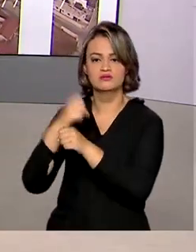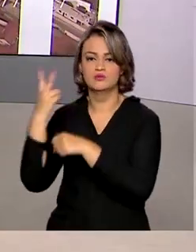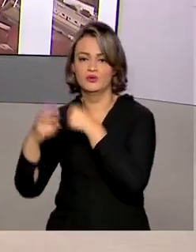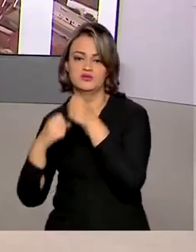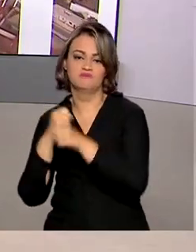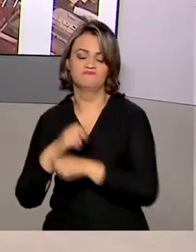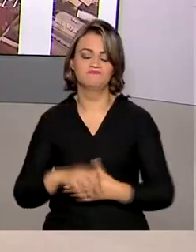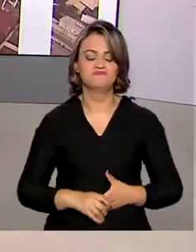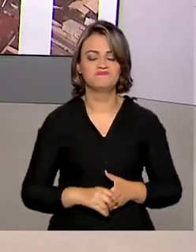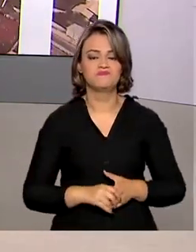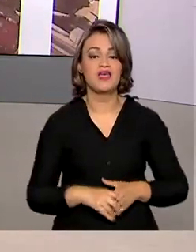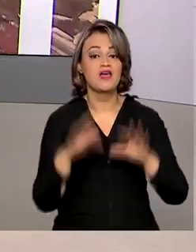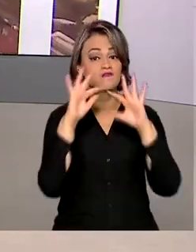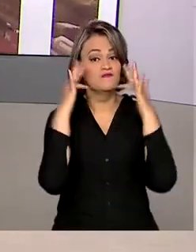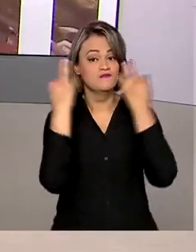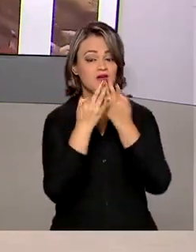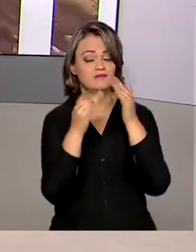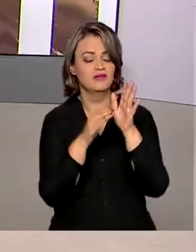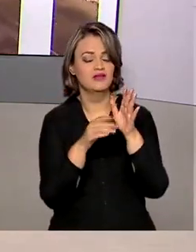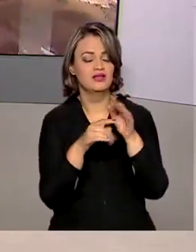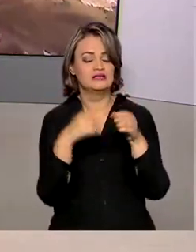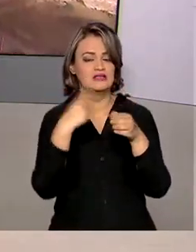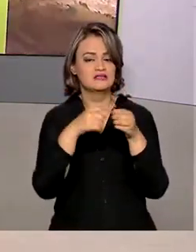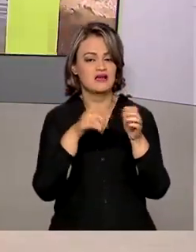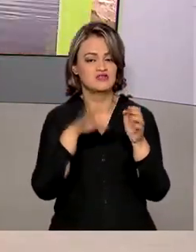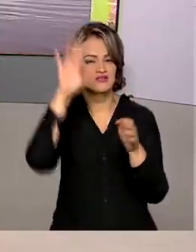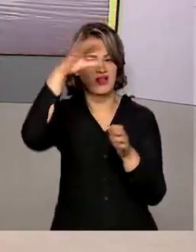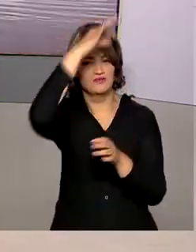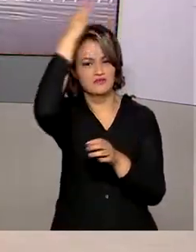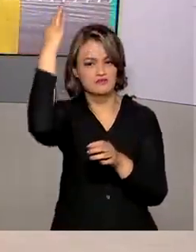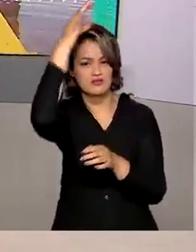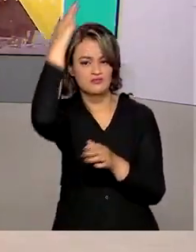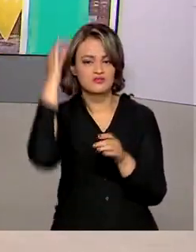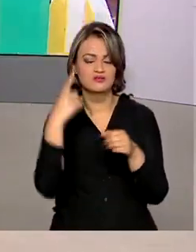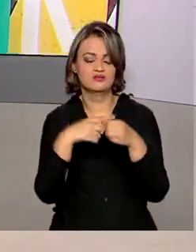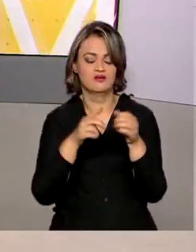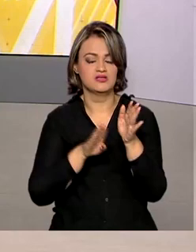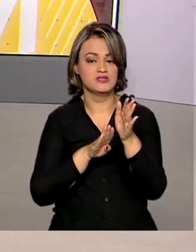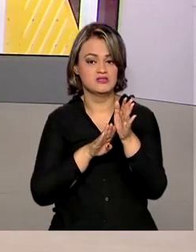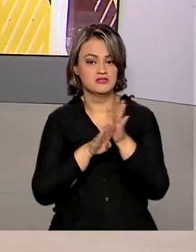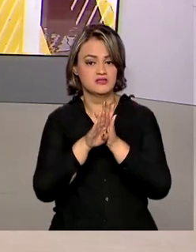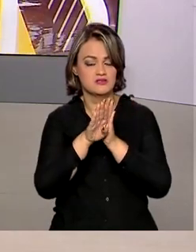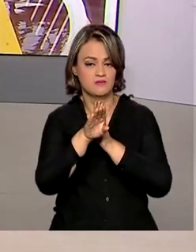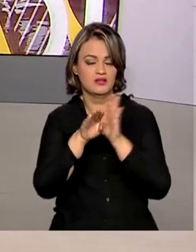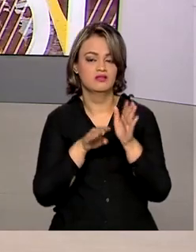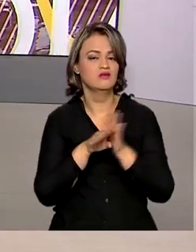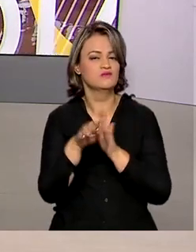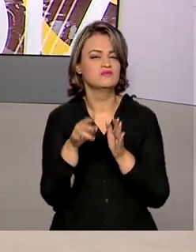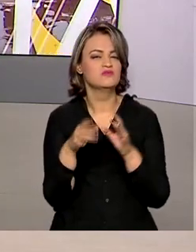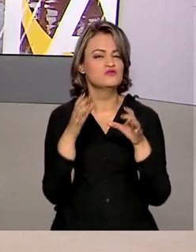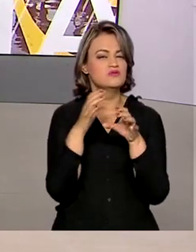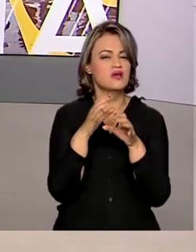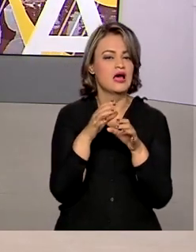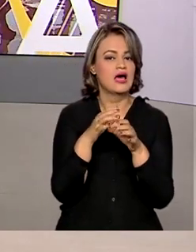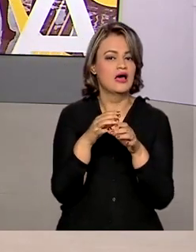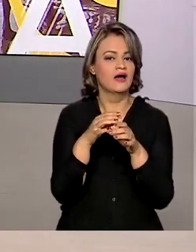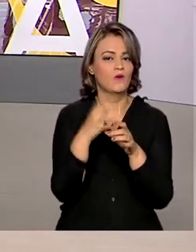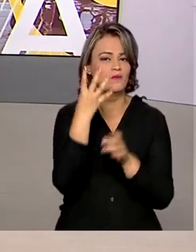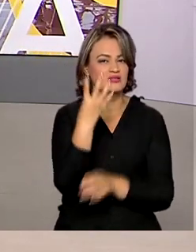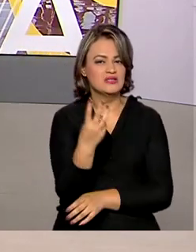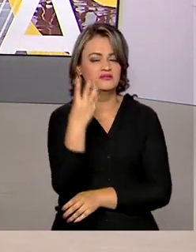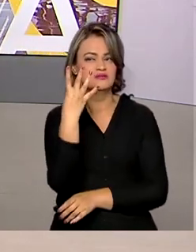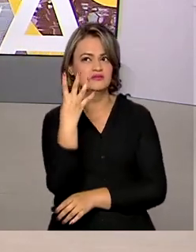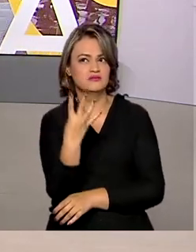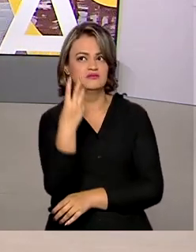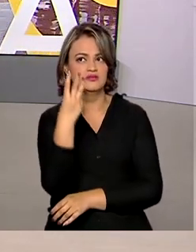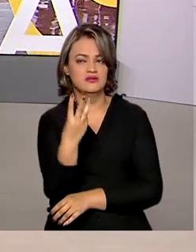Famílias de baixa renda de São Mateus no Espírito Santo realizaram o sonho da casa própria. 434 moradias do programa Casa